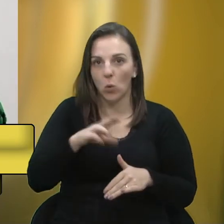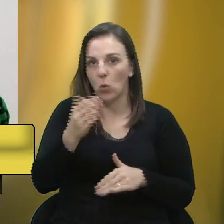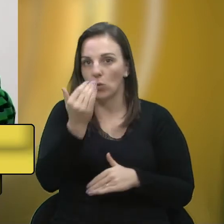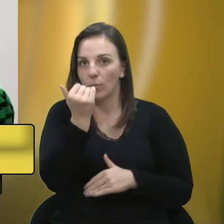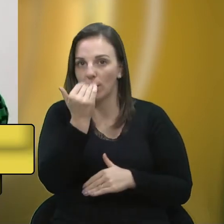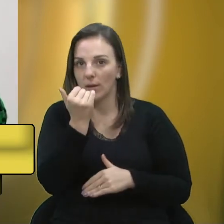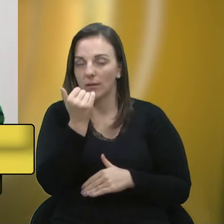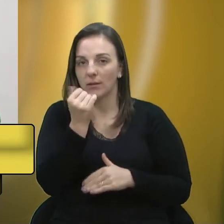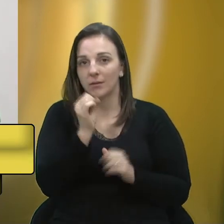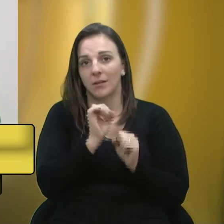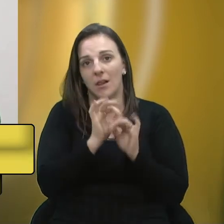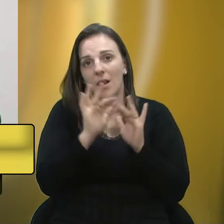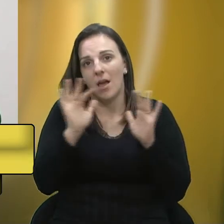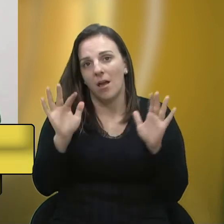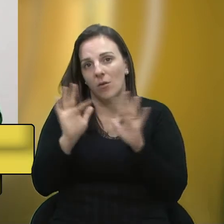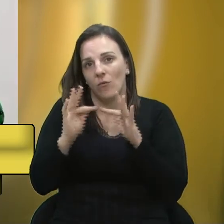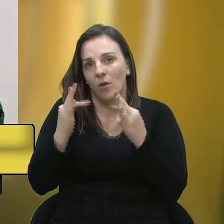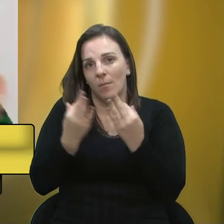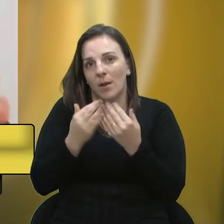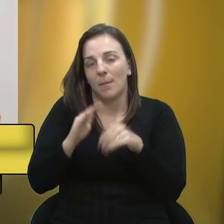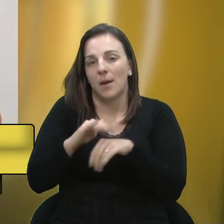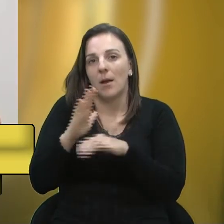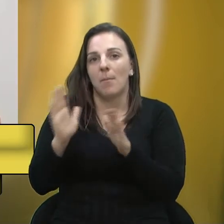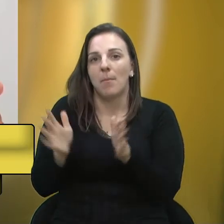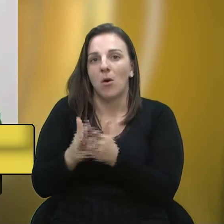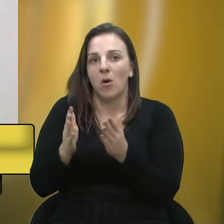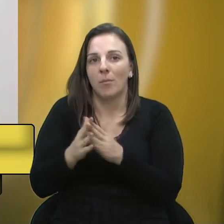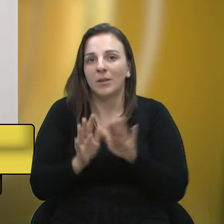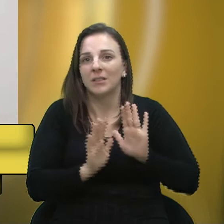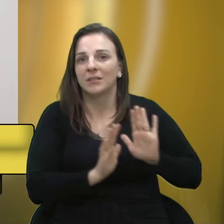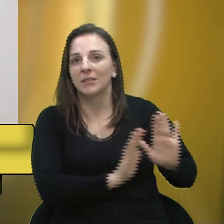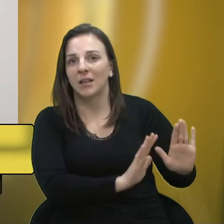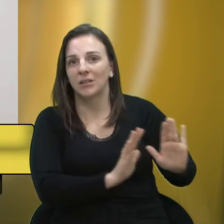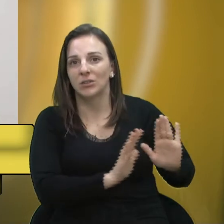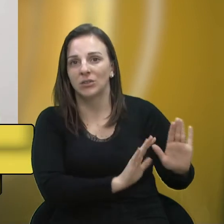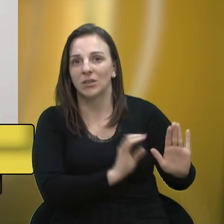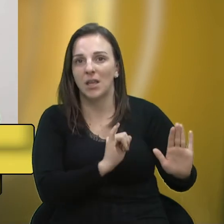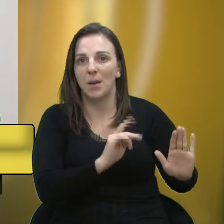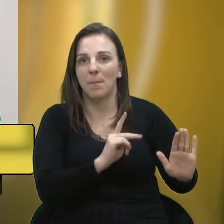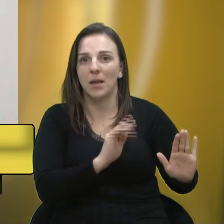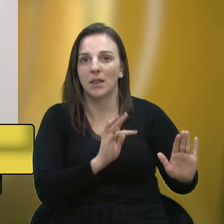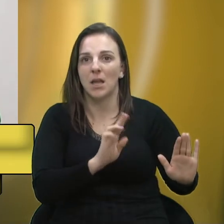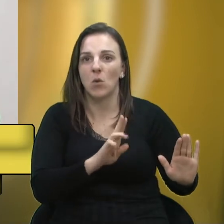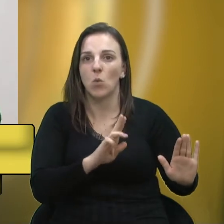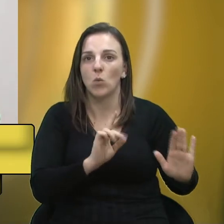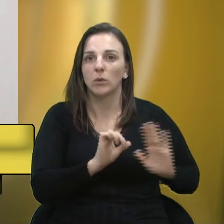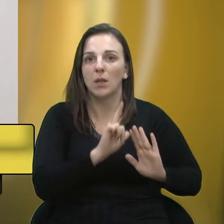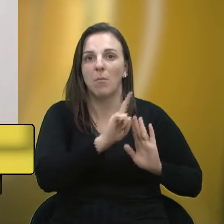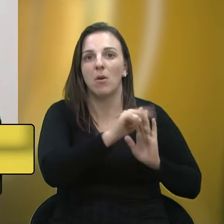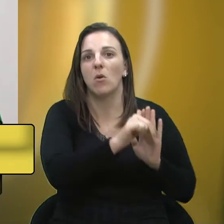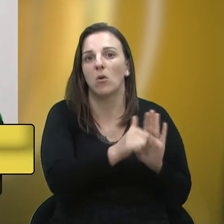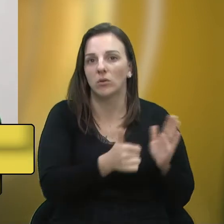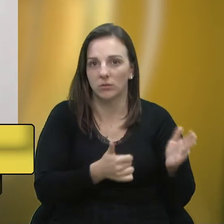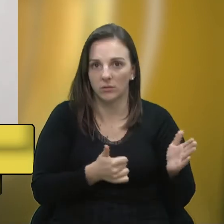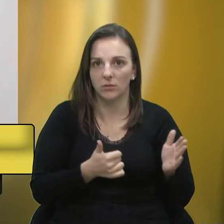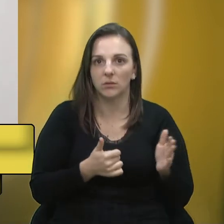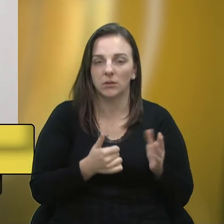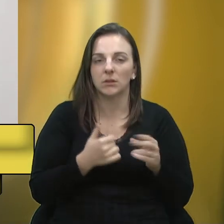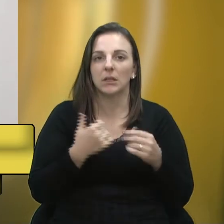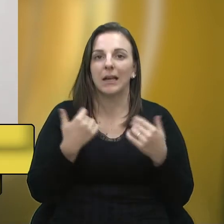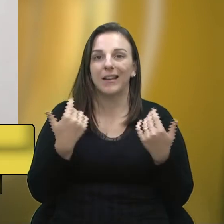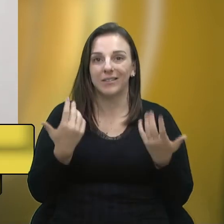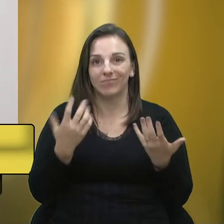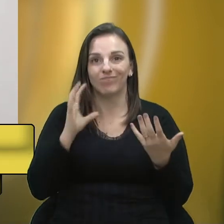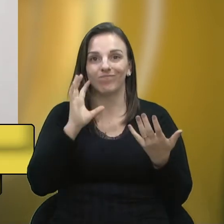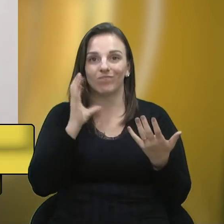as famílias que perderam seus empregos vão optar por deixar o IPTU para outro momento. E aí, acaba entrando a